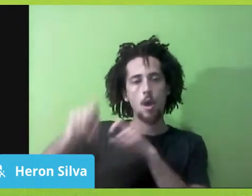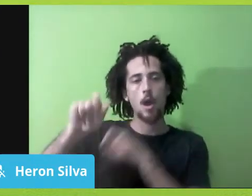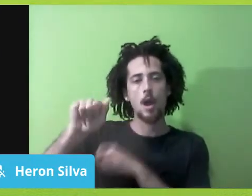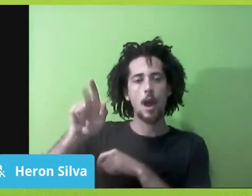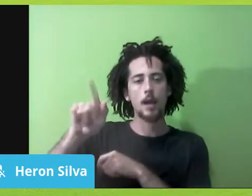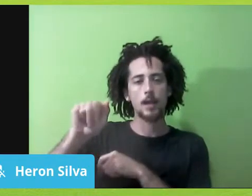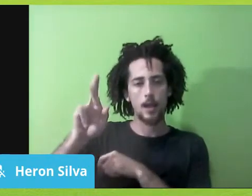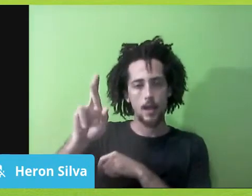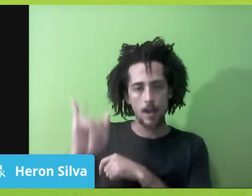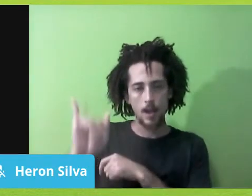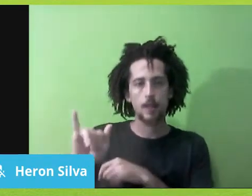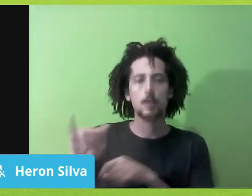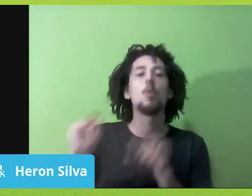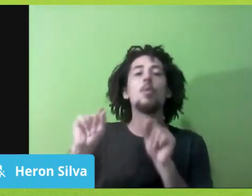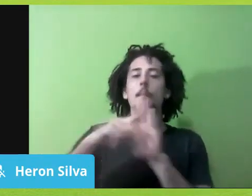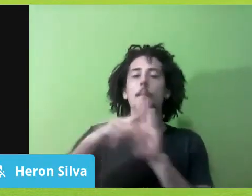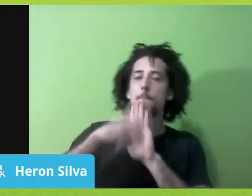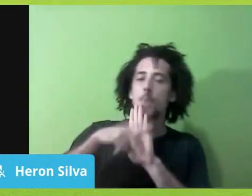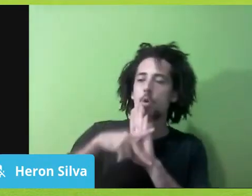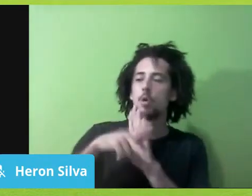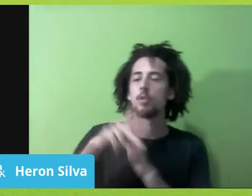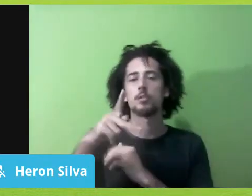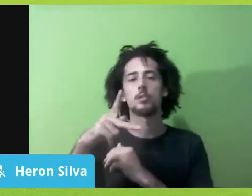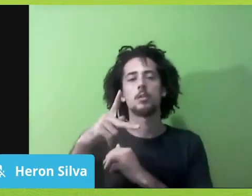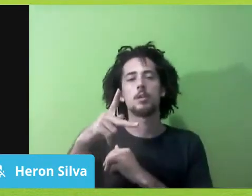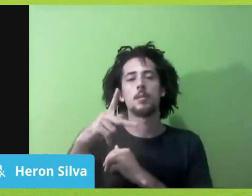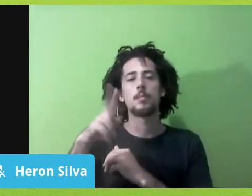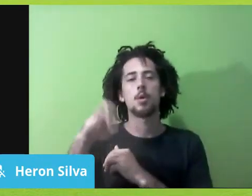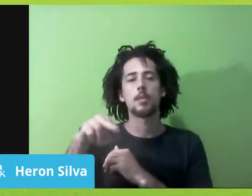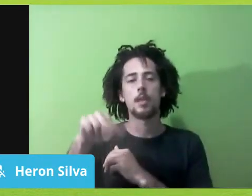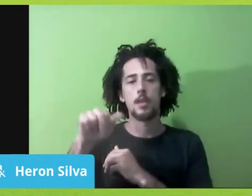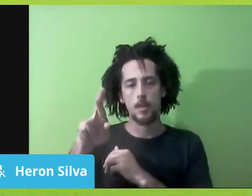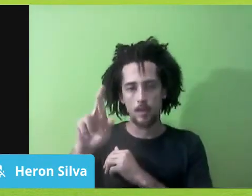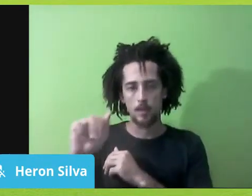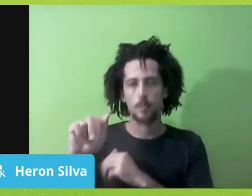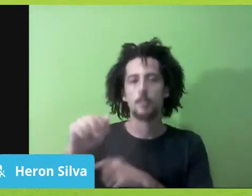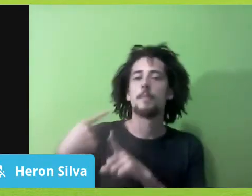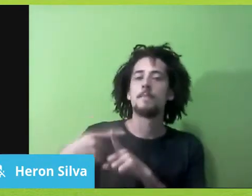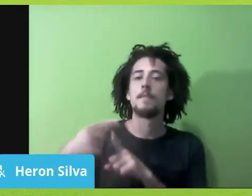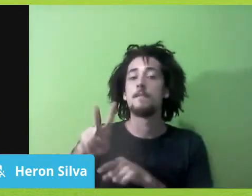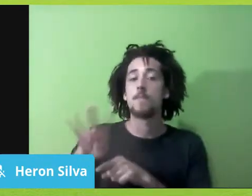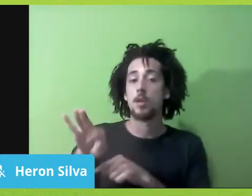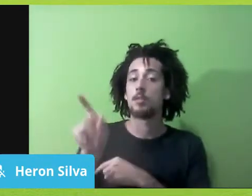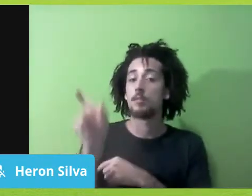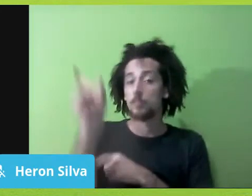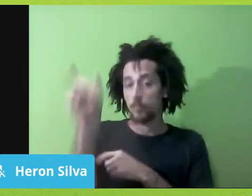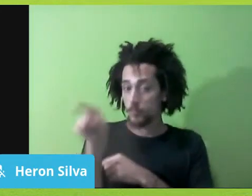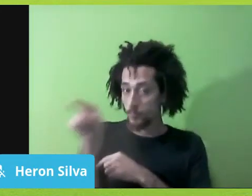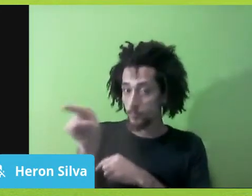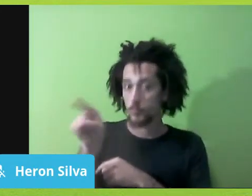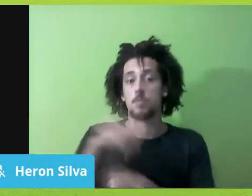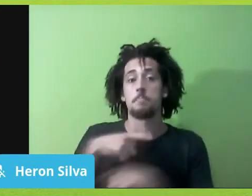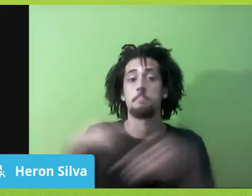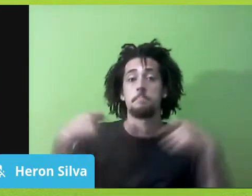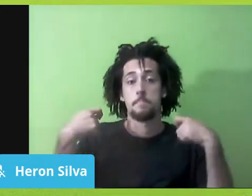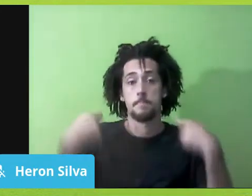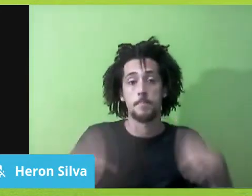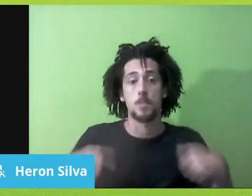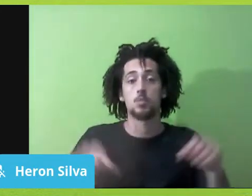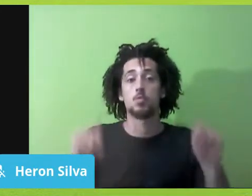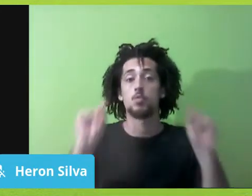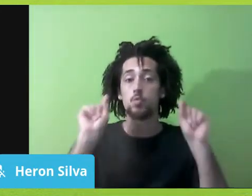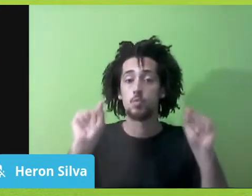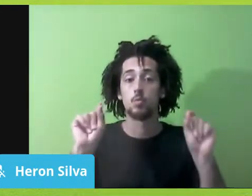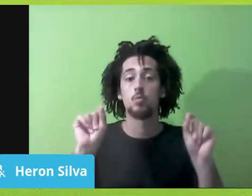o Pronera vão incorporar essa noção de território, né, de que você, a educação, ela tem, ela, ela tem